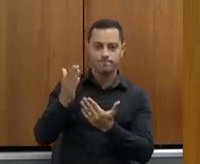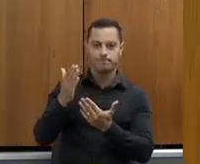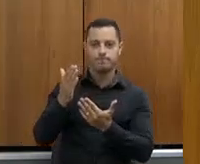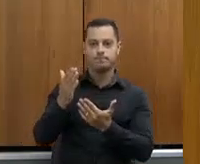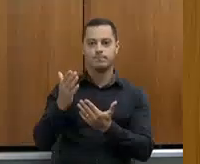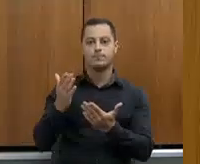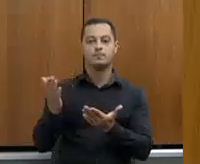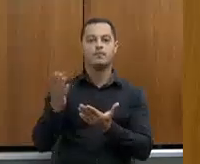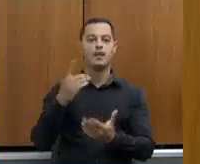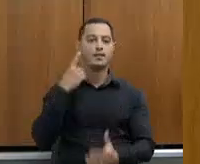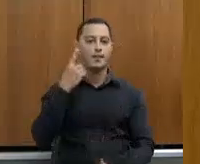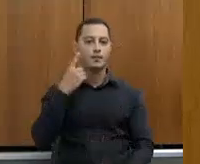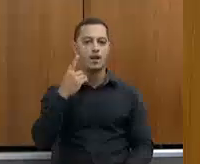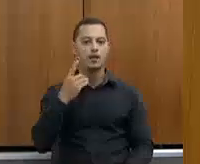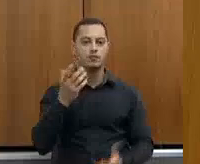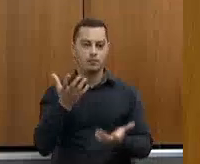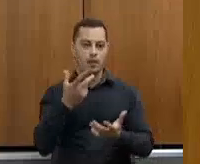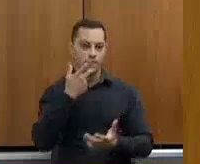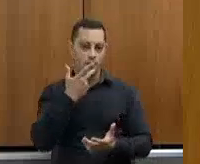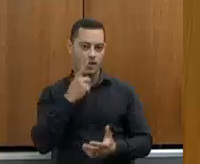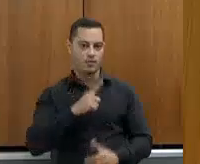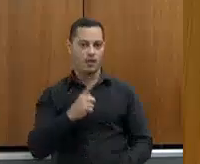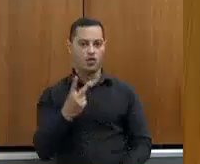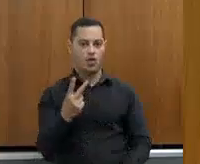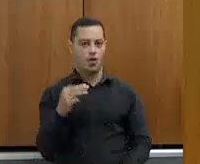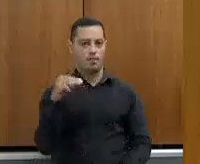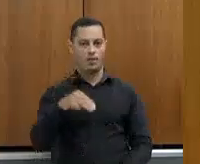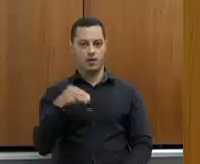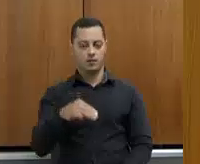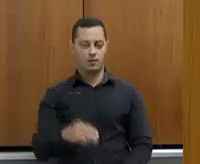O deputado Roberto Andrade tem dois minutos, caso queira fazer considerações.